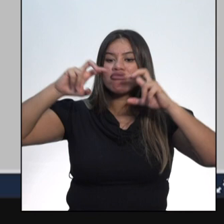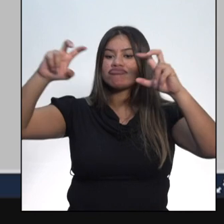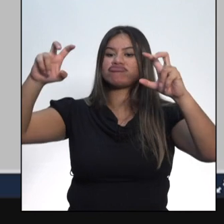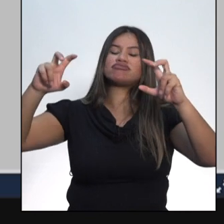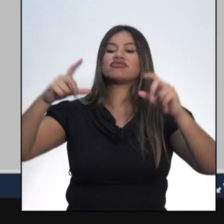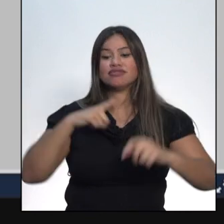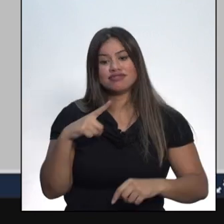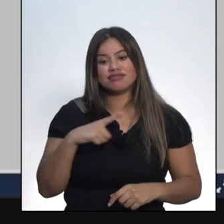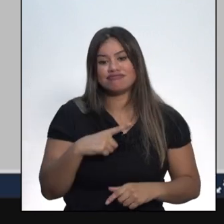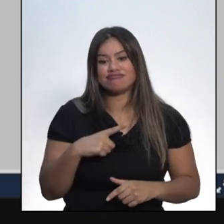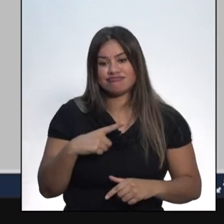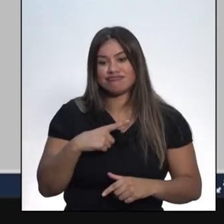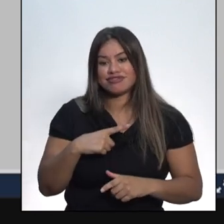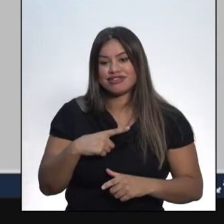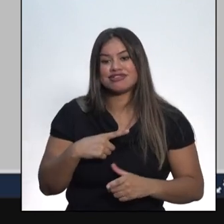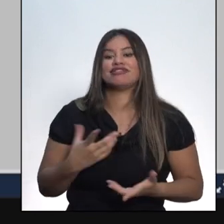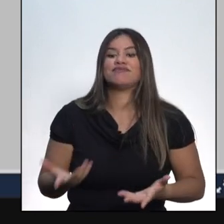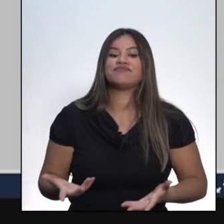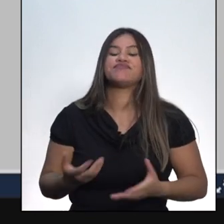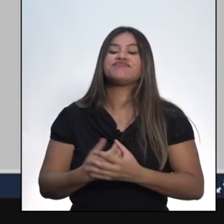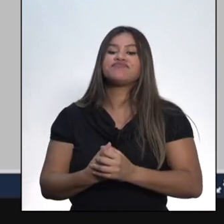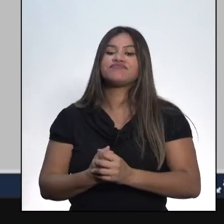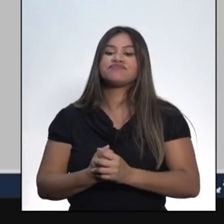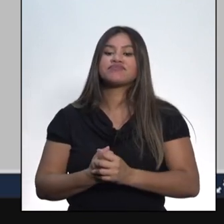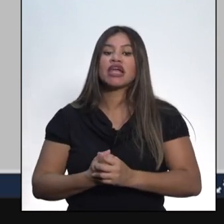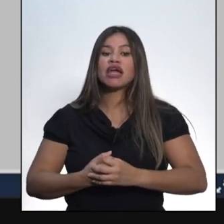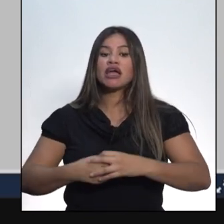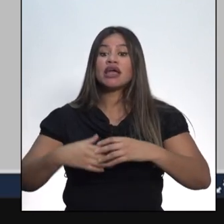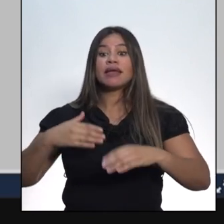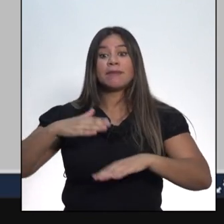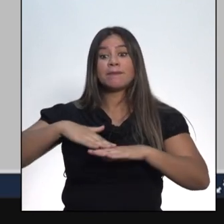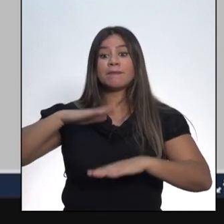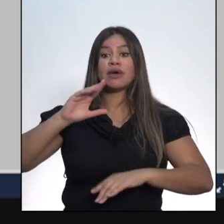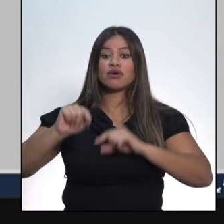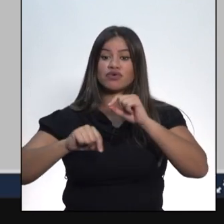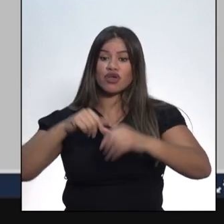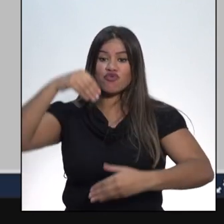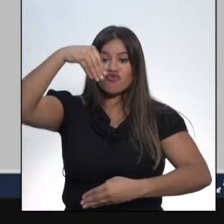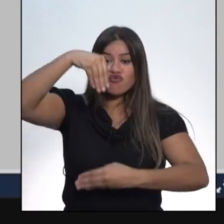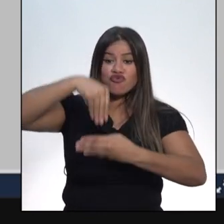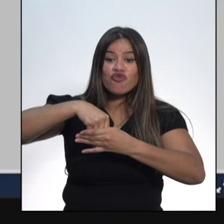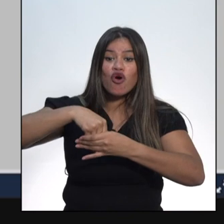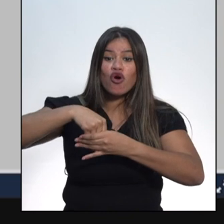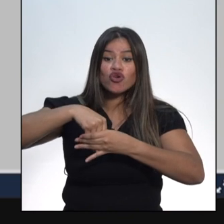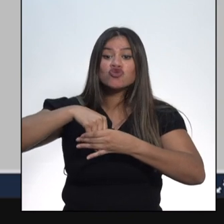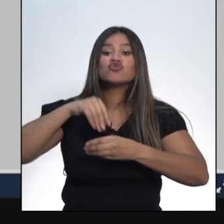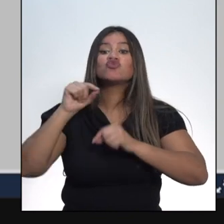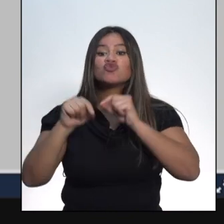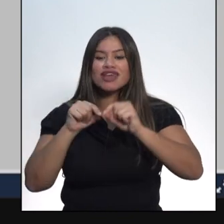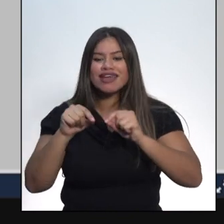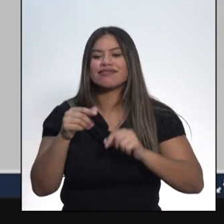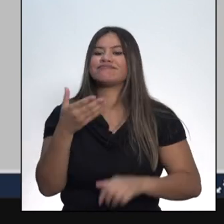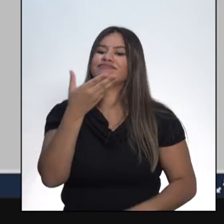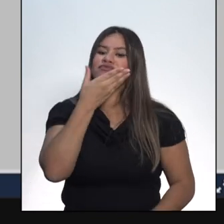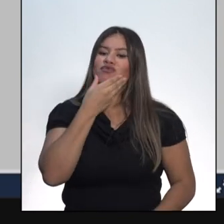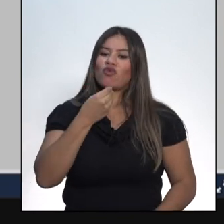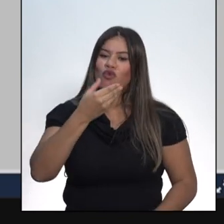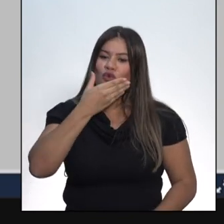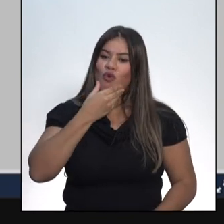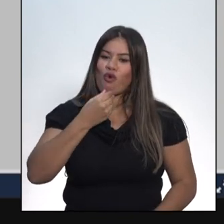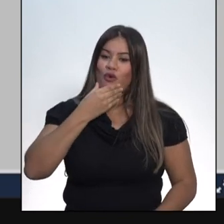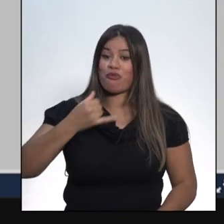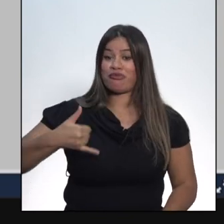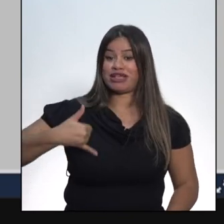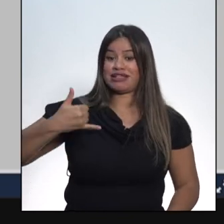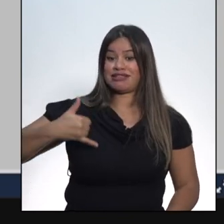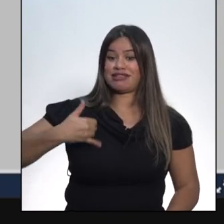história durante a fase da República Velha. E tem mais! O voto só era permitido aos homens maiores de